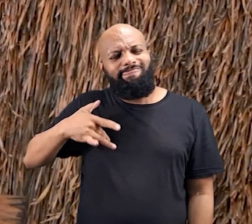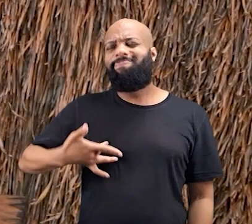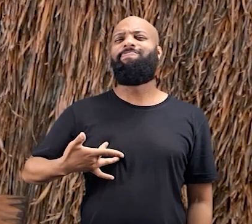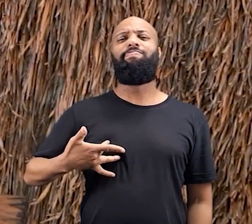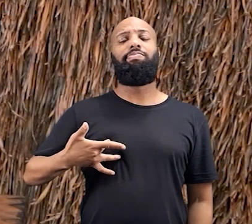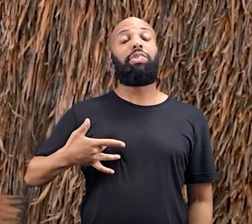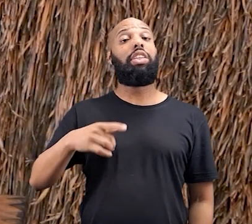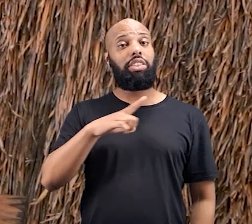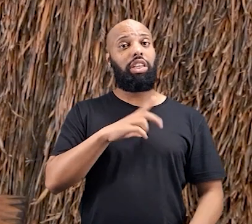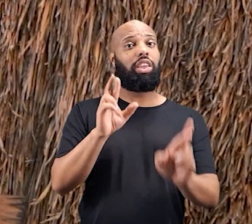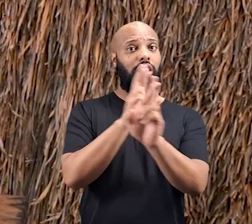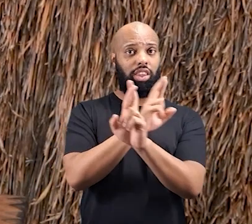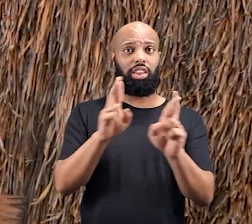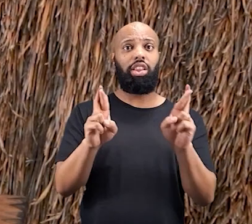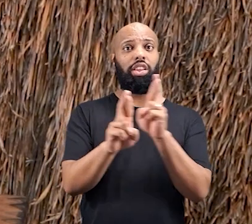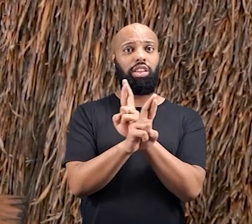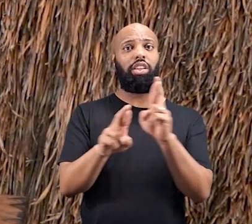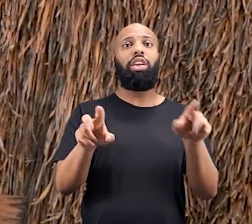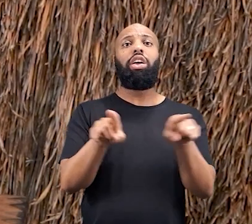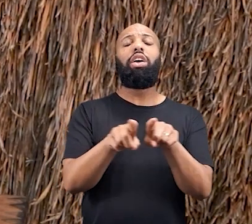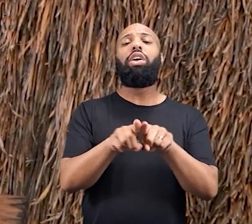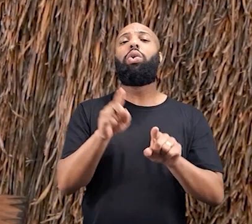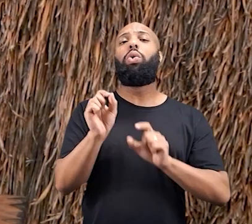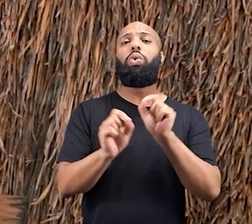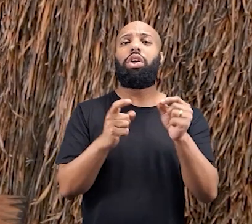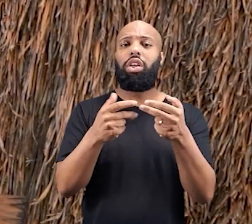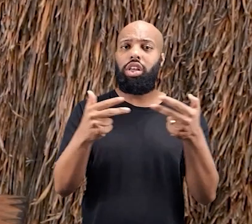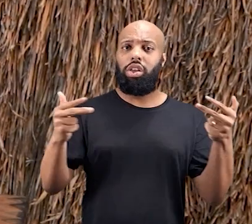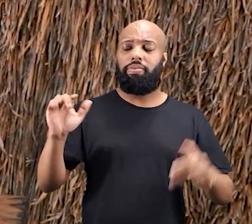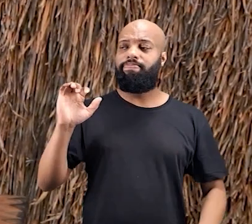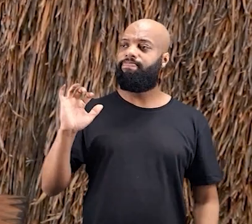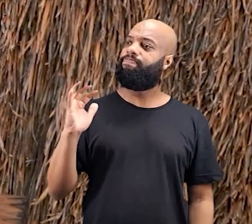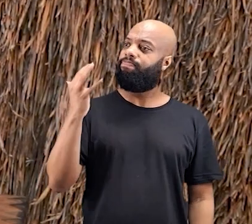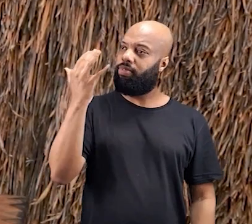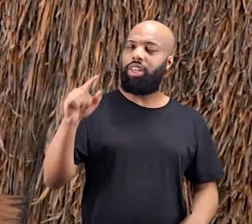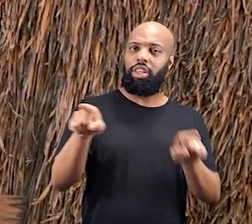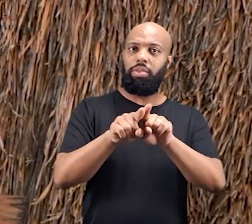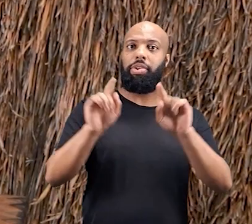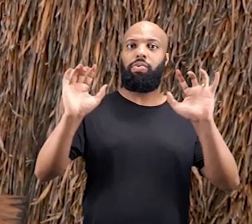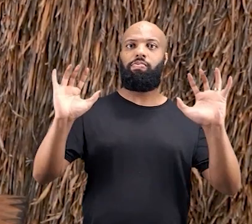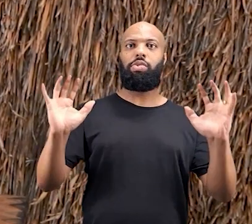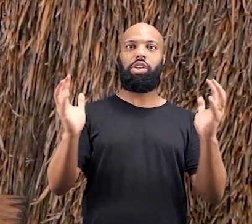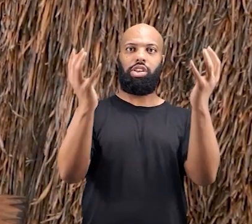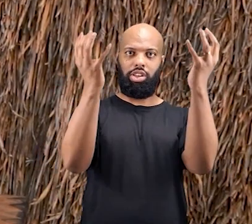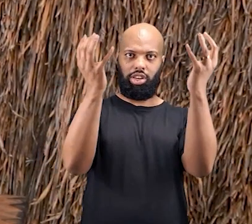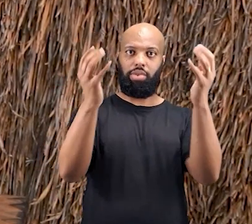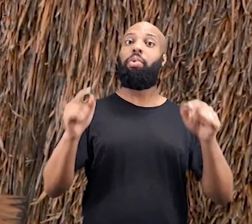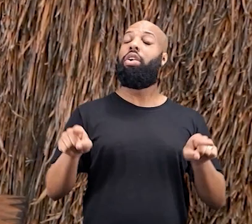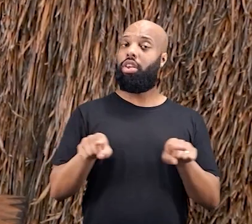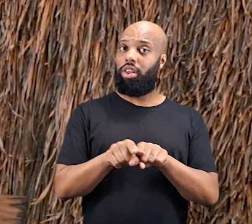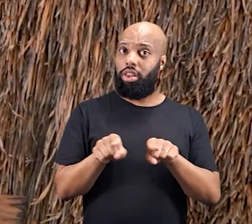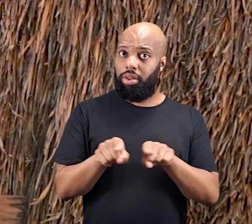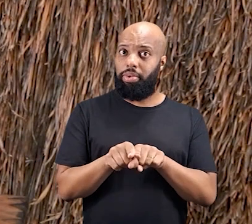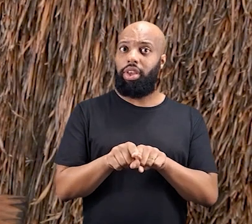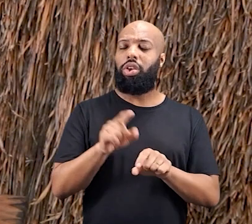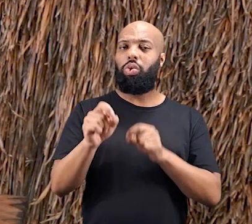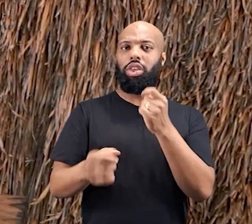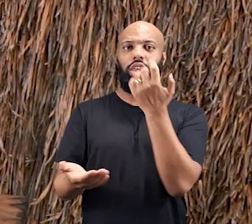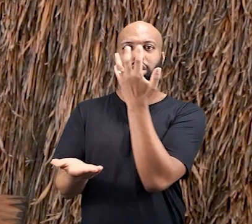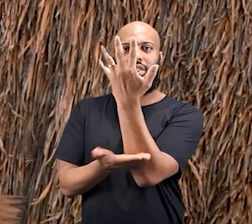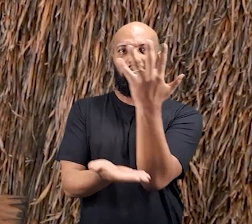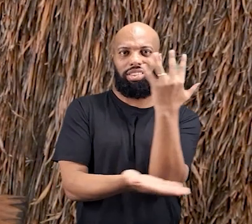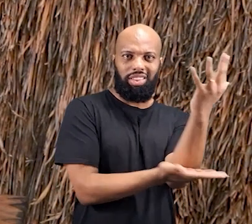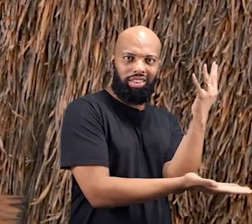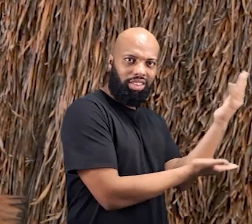né? E também o desmatamento em volta do nosso território, porque a cabeceira nascente do rio Tuatuari